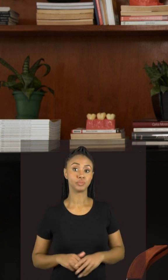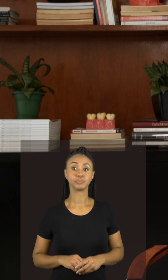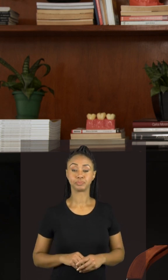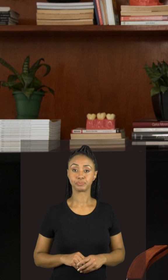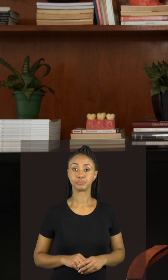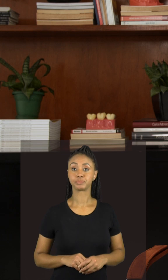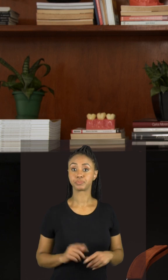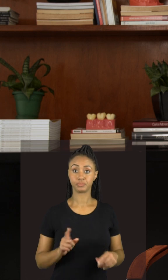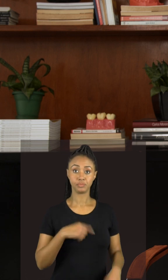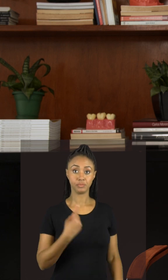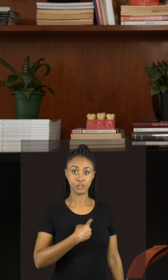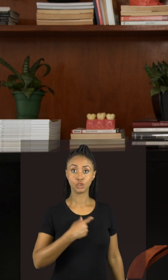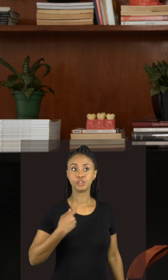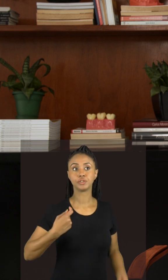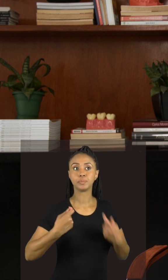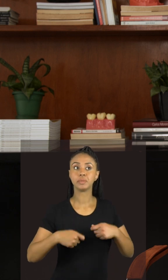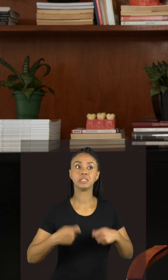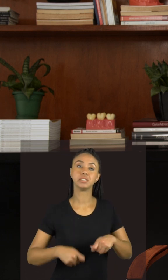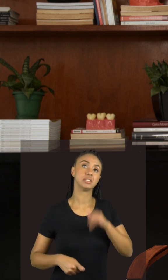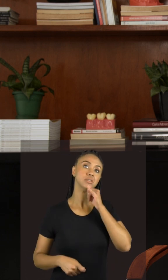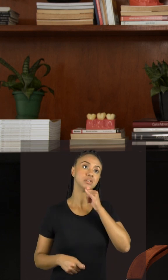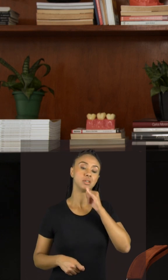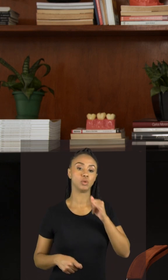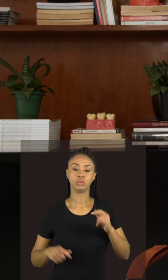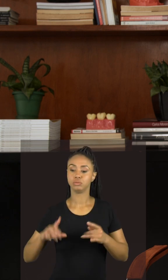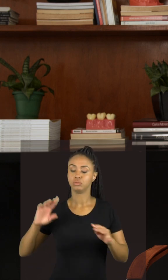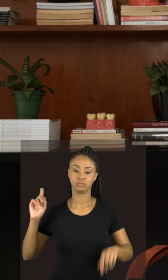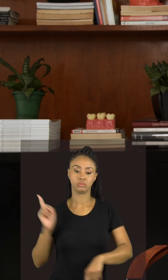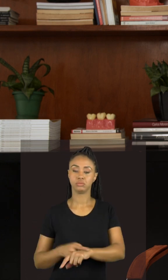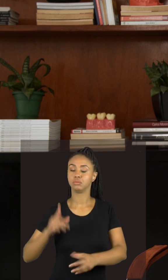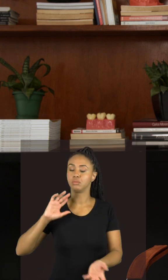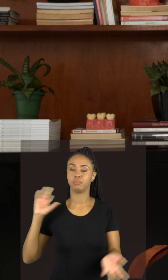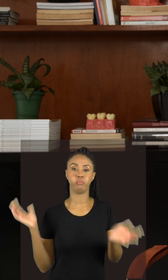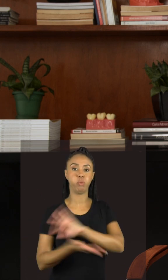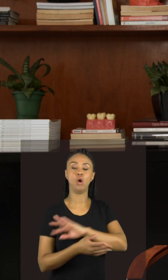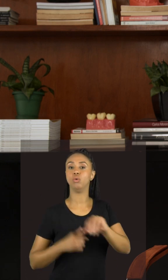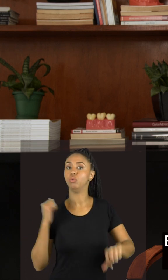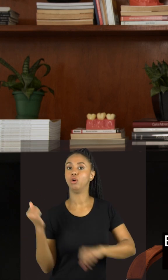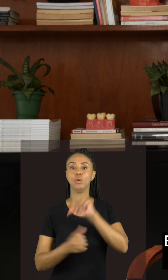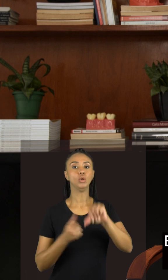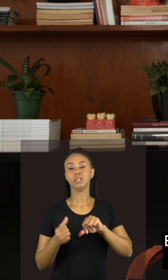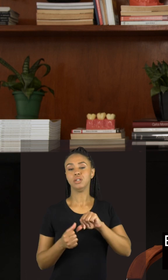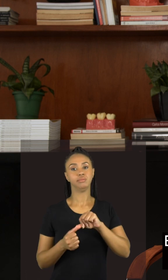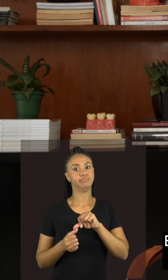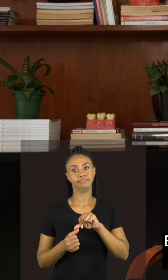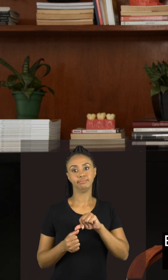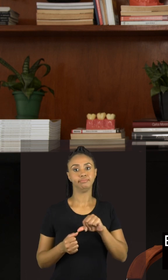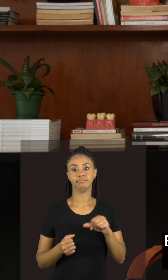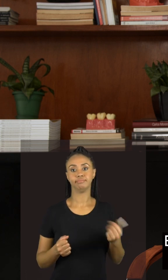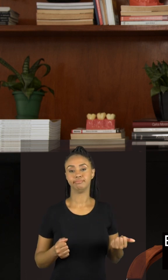precisamos é mudar todas as rotinas de sono de uma vez só, essa daqui seria